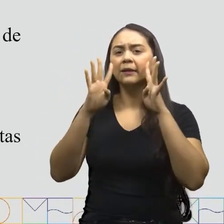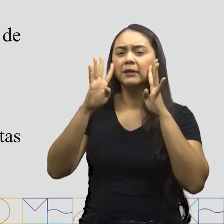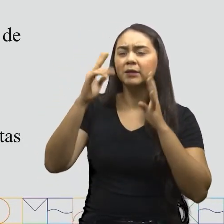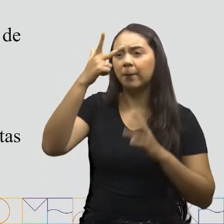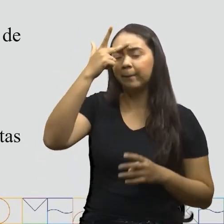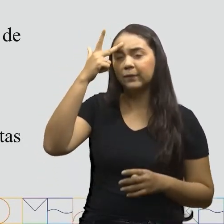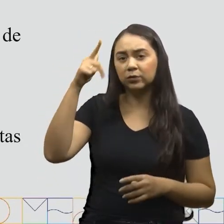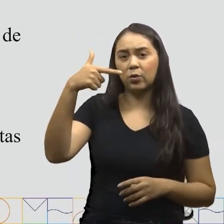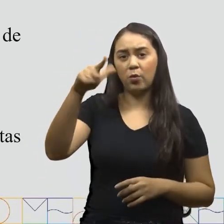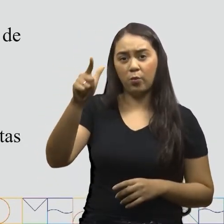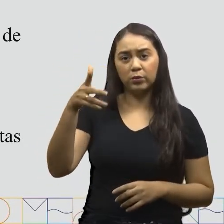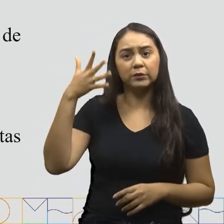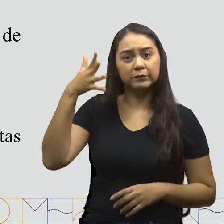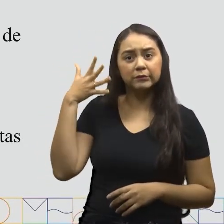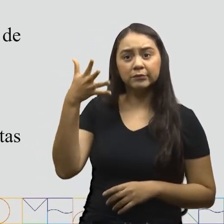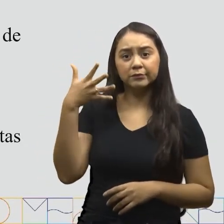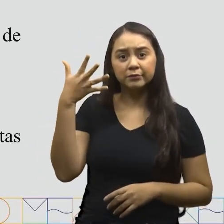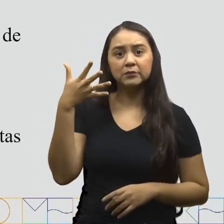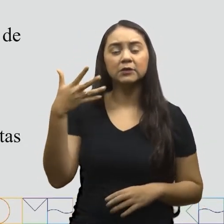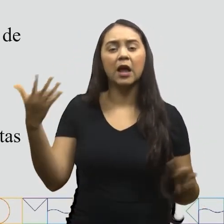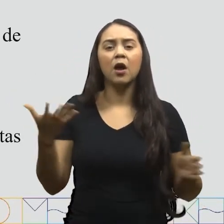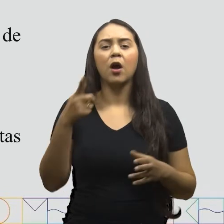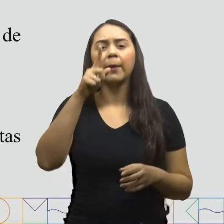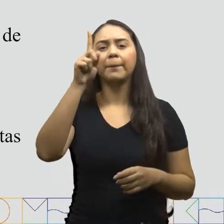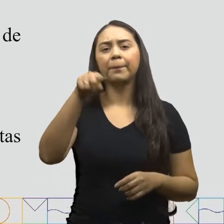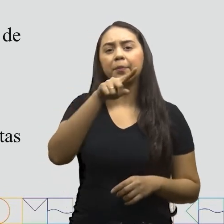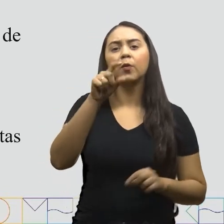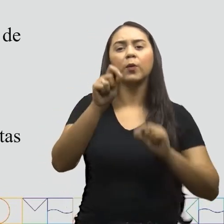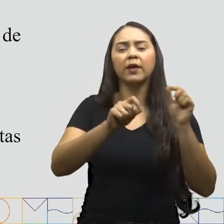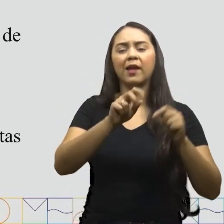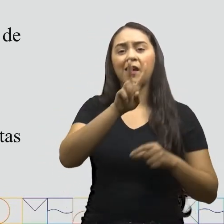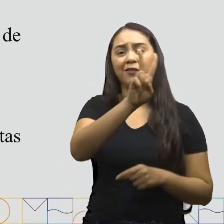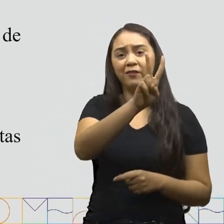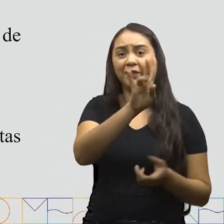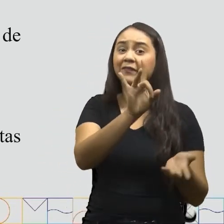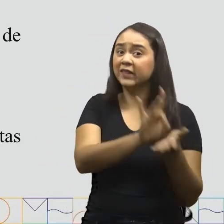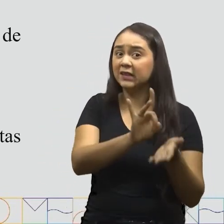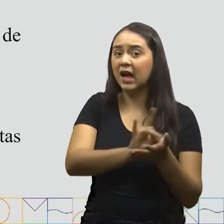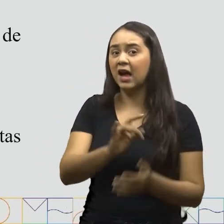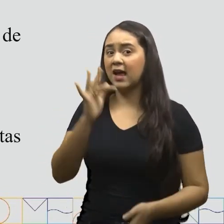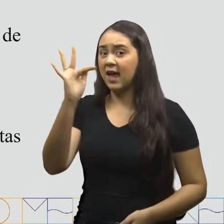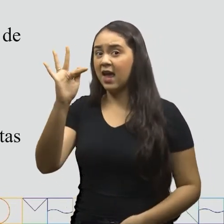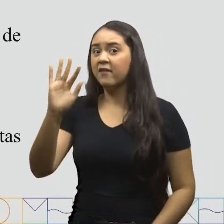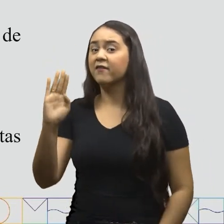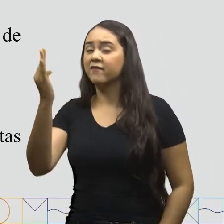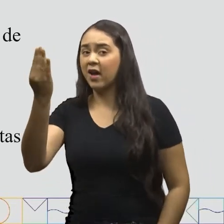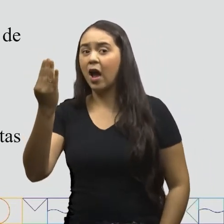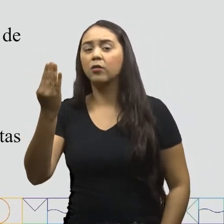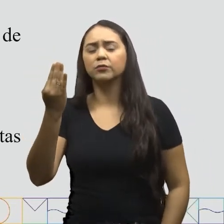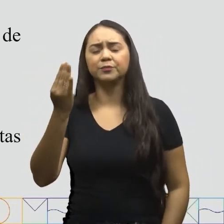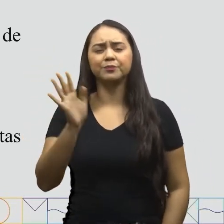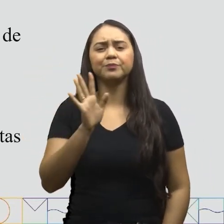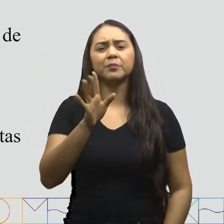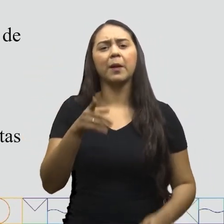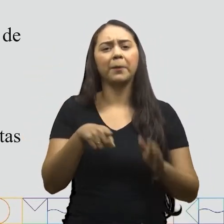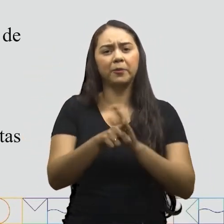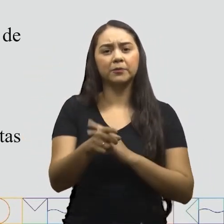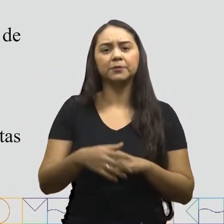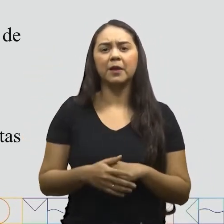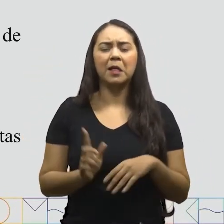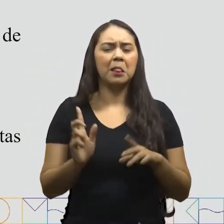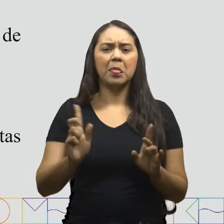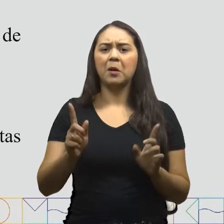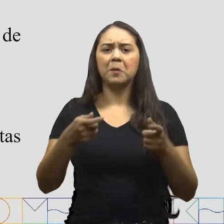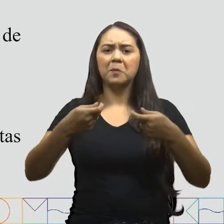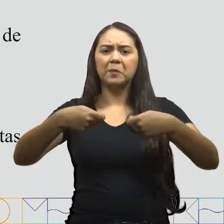textos orais Assinale V para verdadeiro E F para falso Não precisamos responder